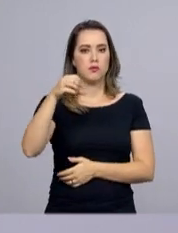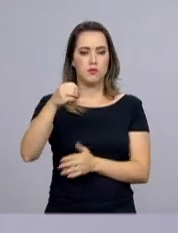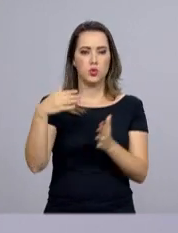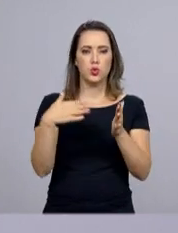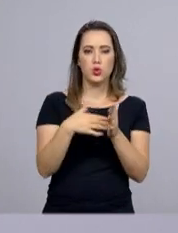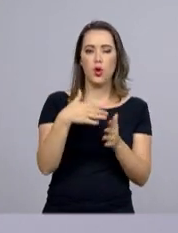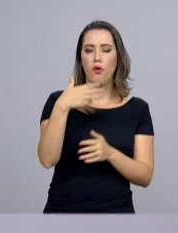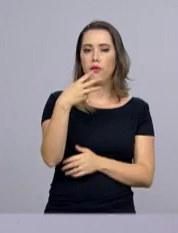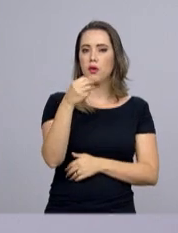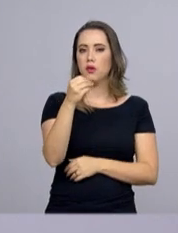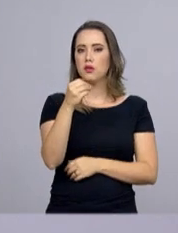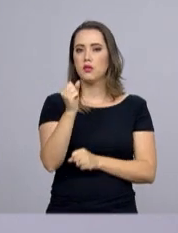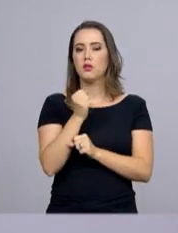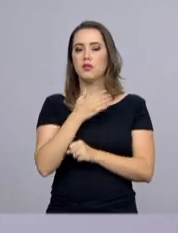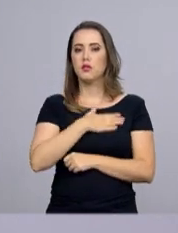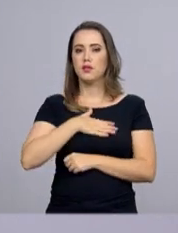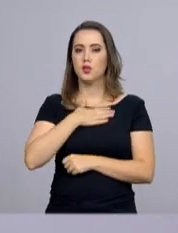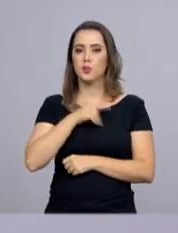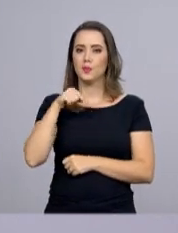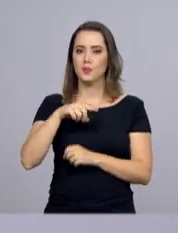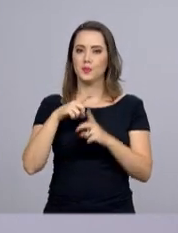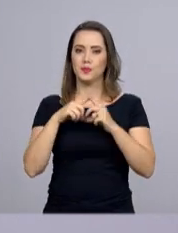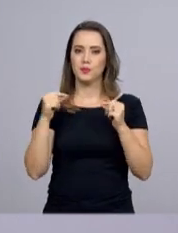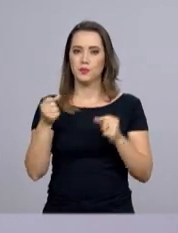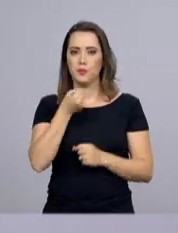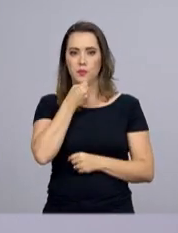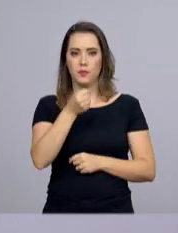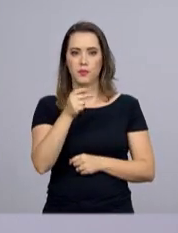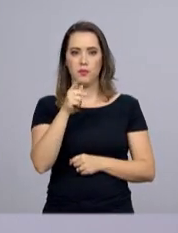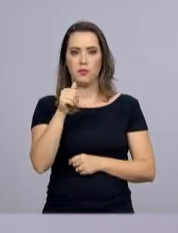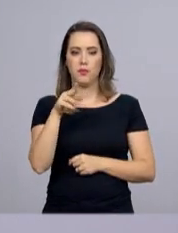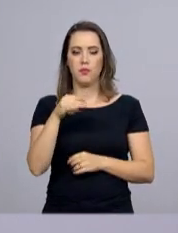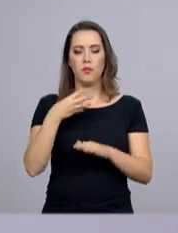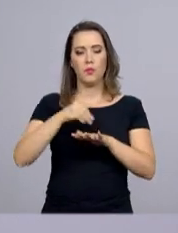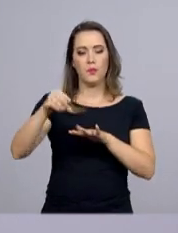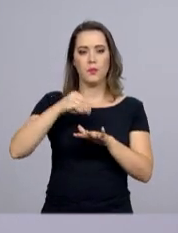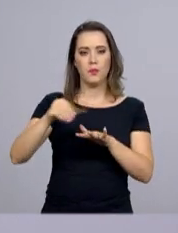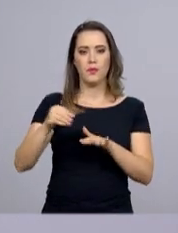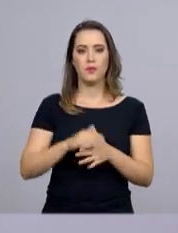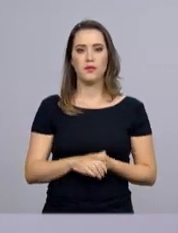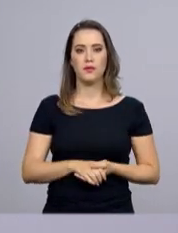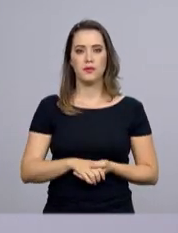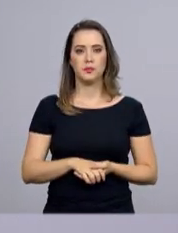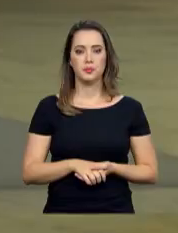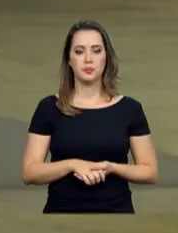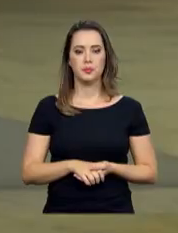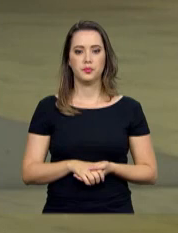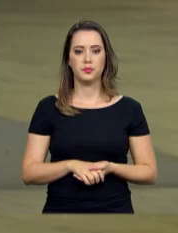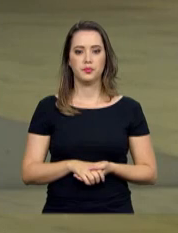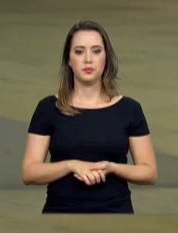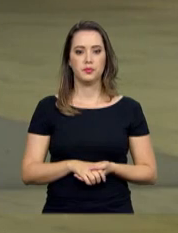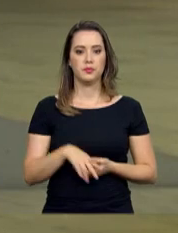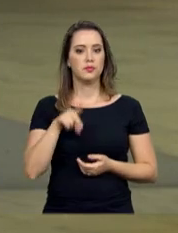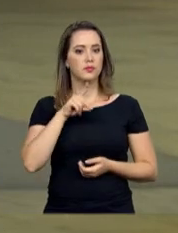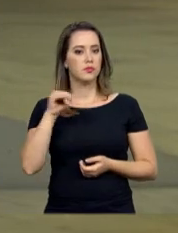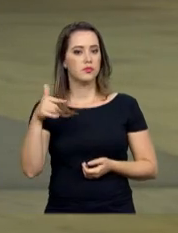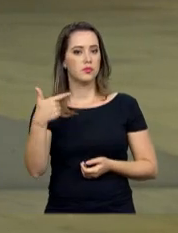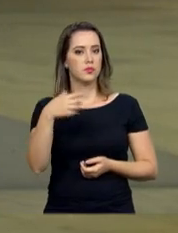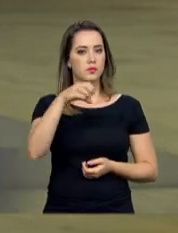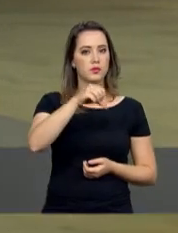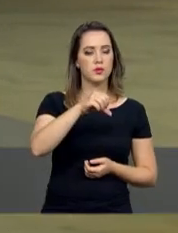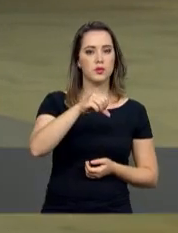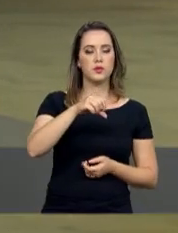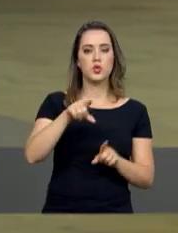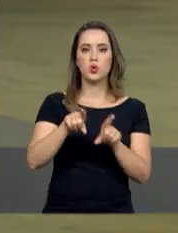29 e 30 de agosto, aqui em Brasília. O repórter Pablo Mundin tem as informações. Nos dias 29 e 30 de